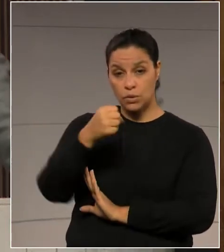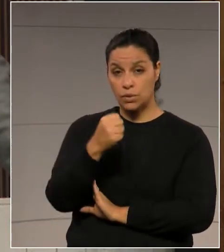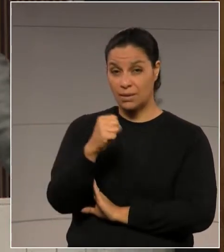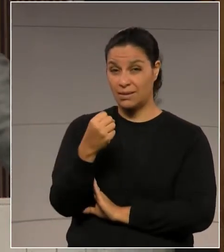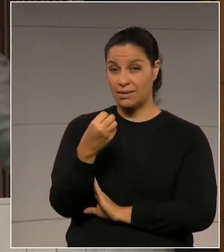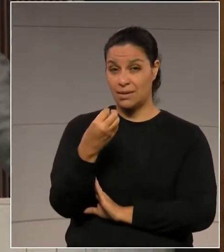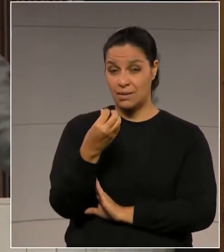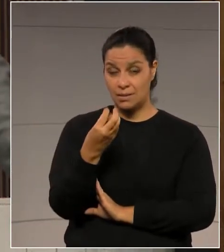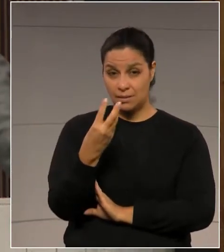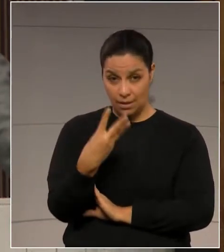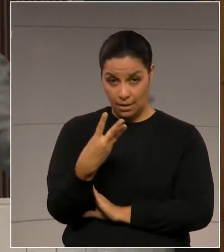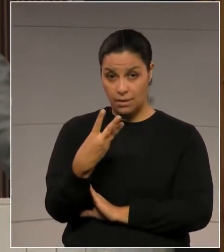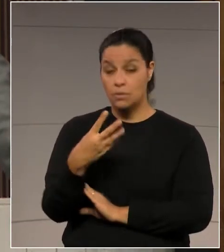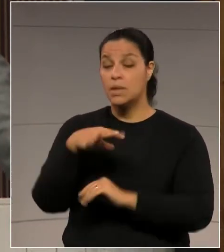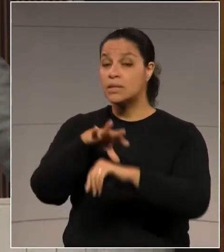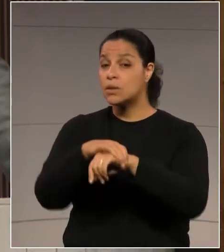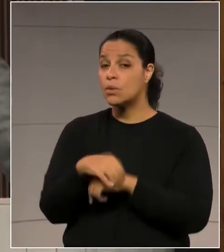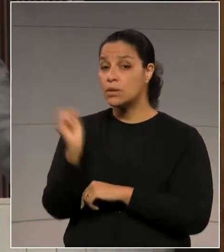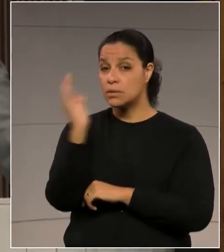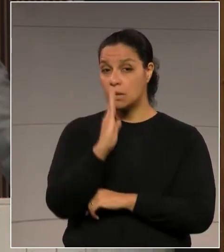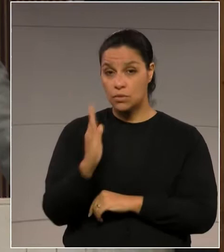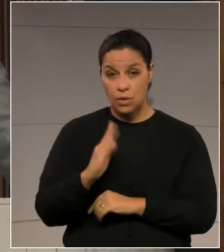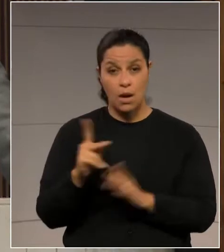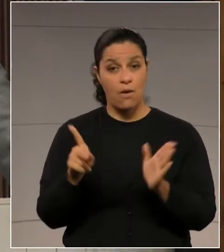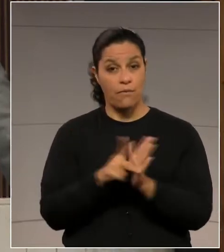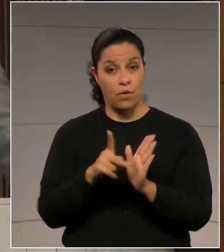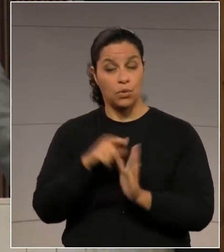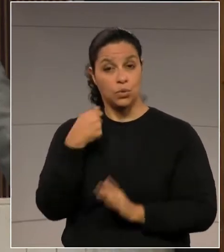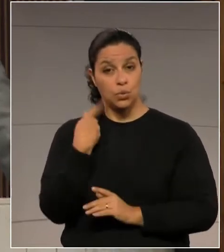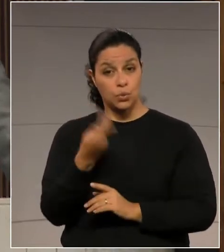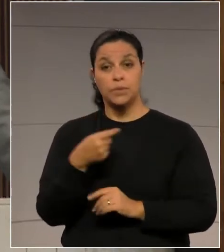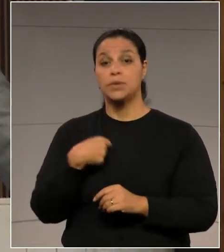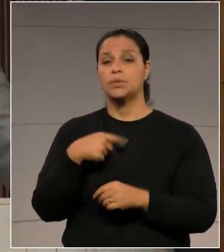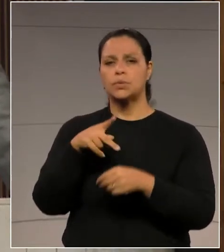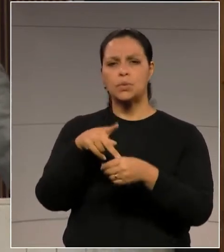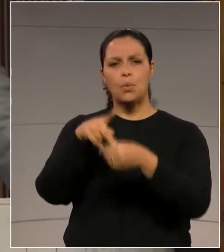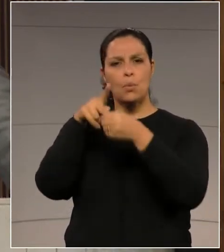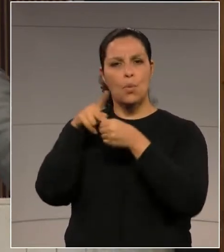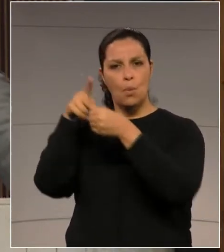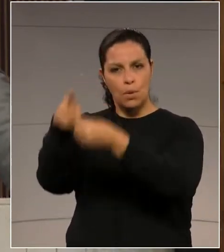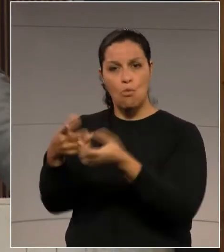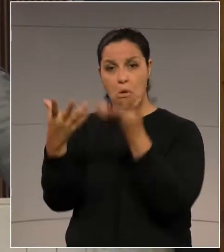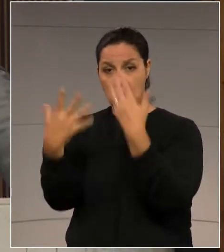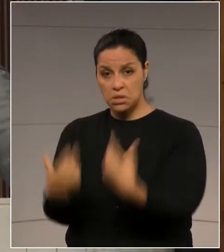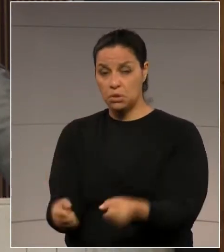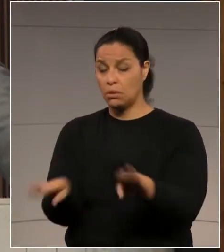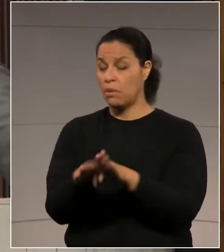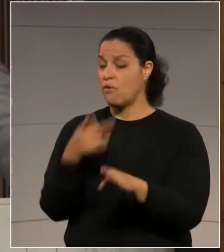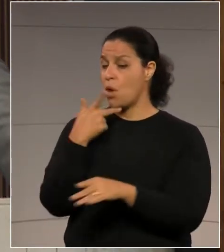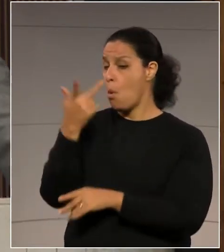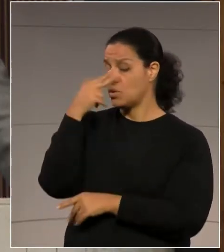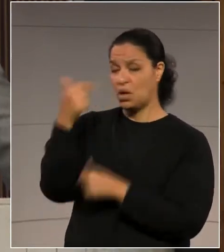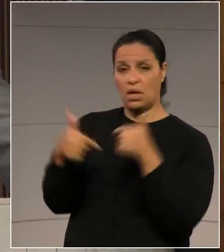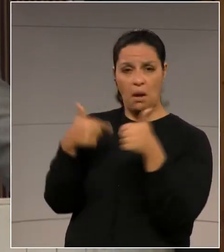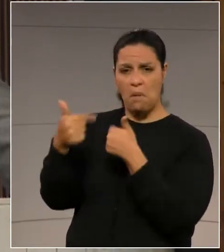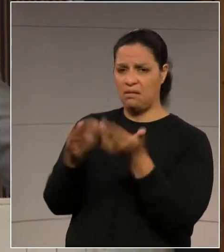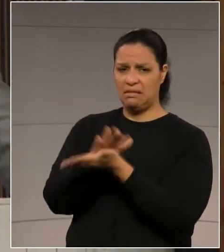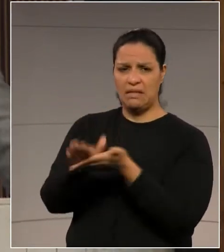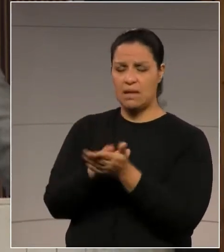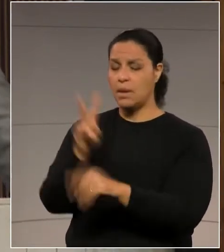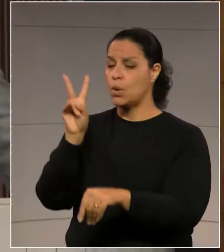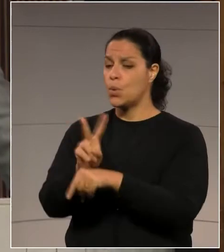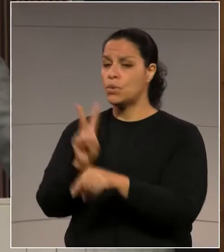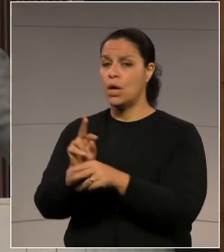segurança nacional, uma denúncia catada por um promotor que devia estar sem muito o que fazer, em vez de